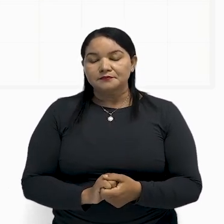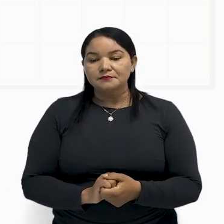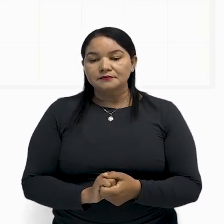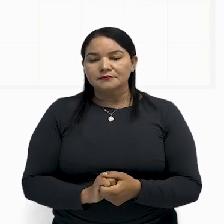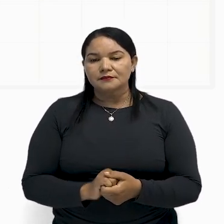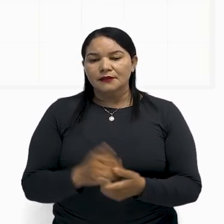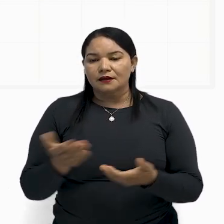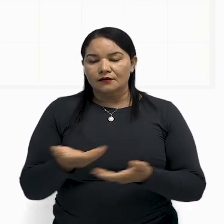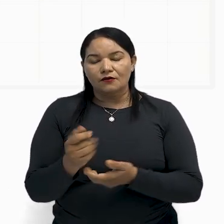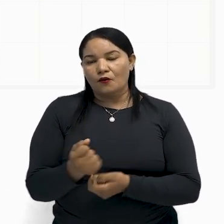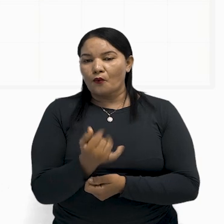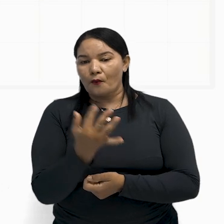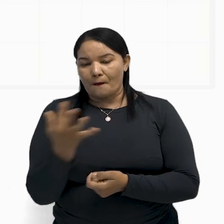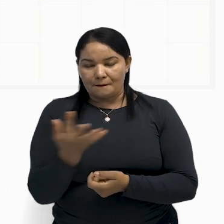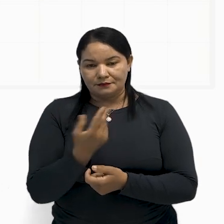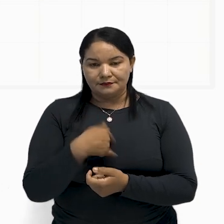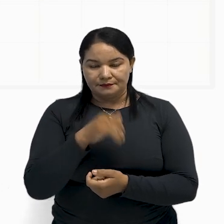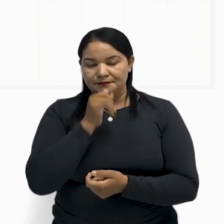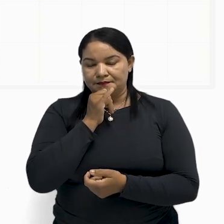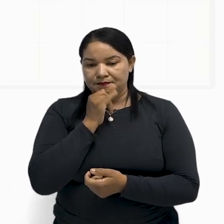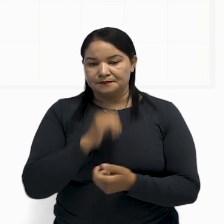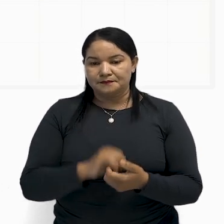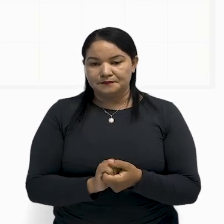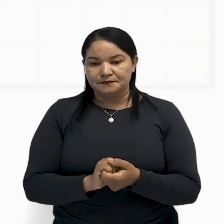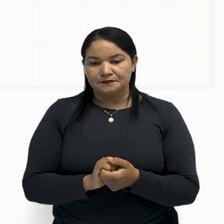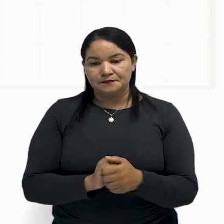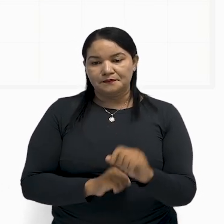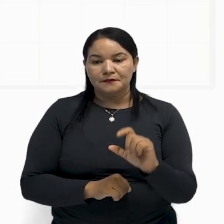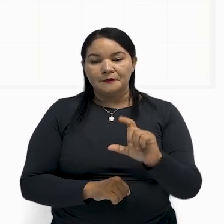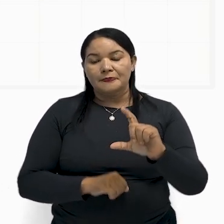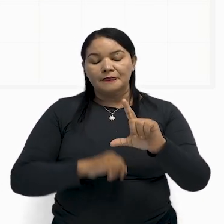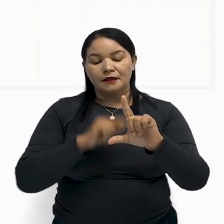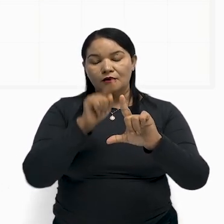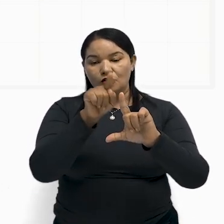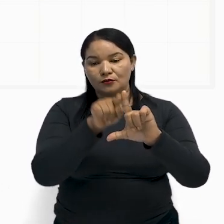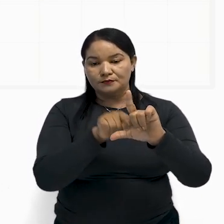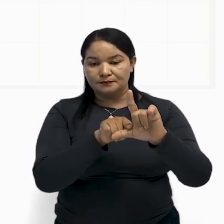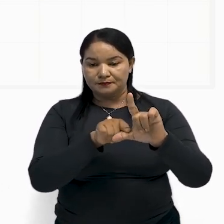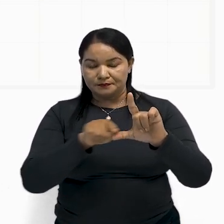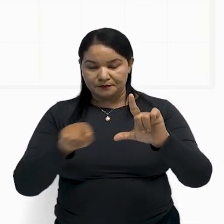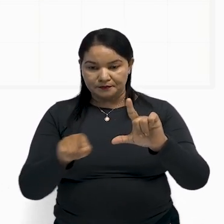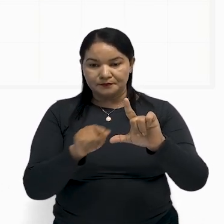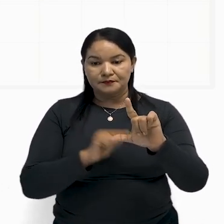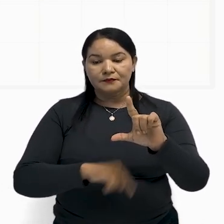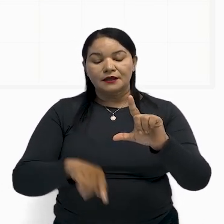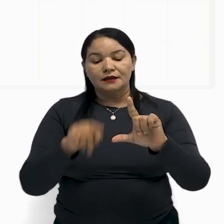valores que ele deu? Ele deu o valor do segmento CD, por exemplo. Cadê o segmento CD?